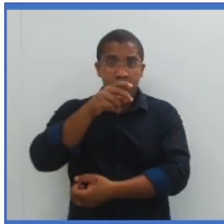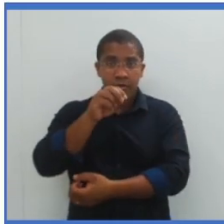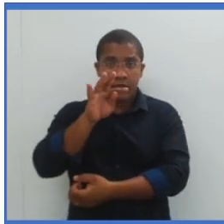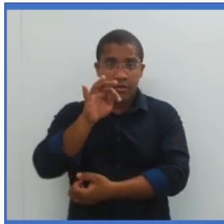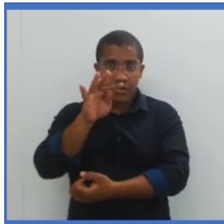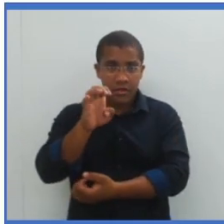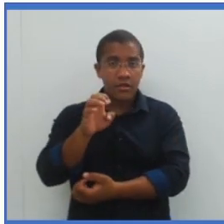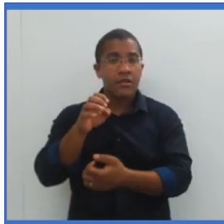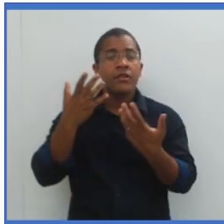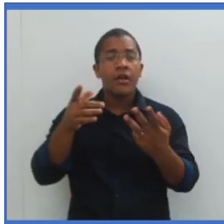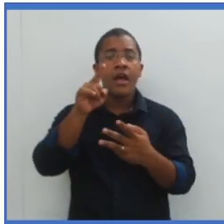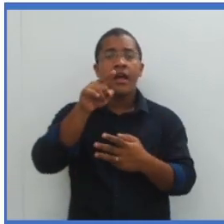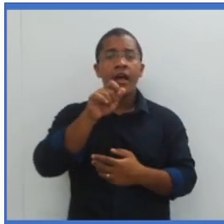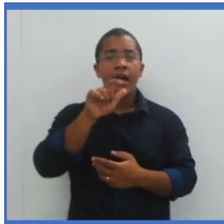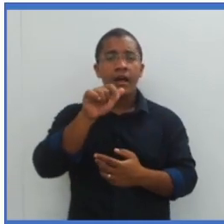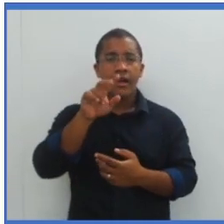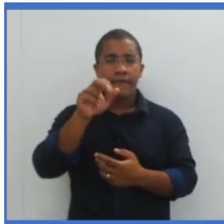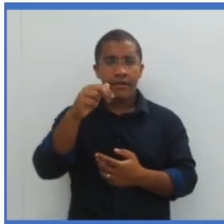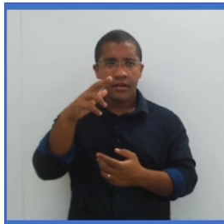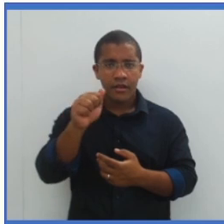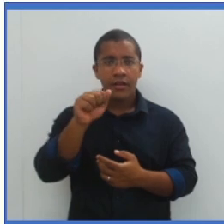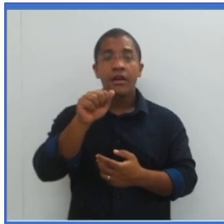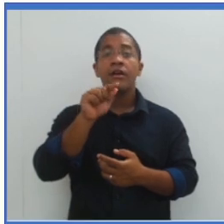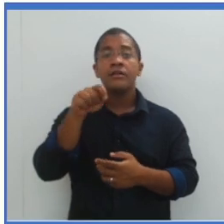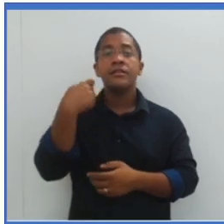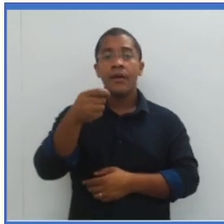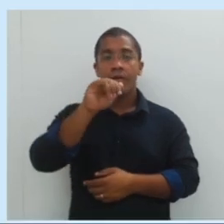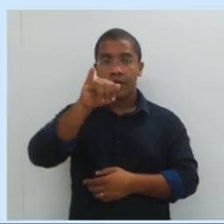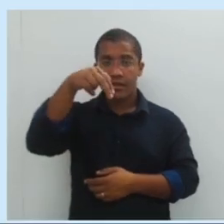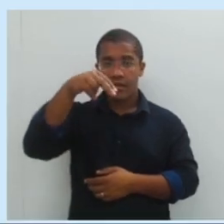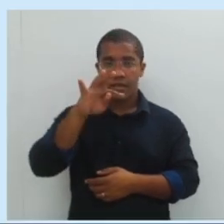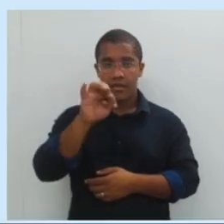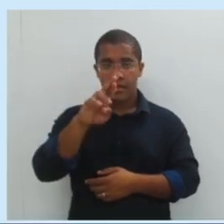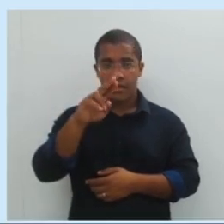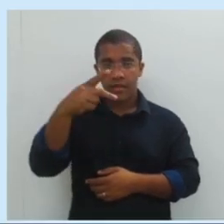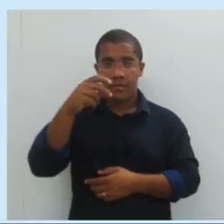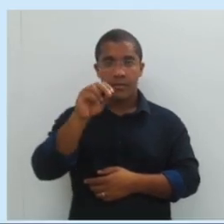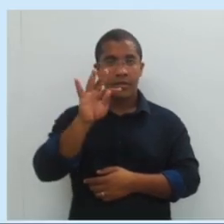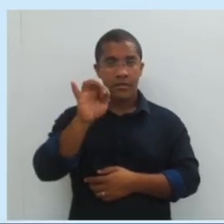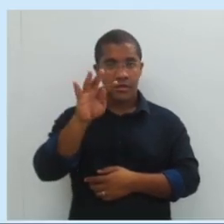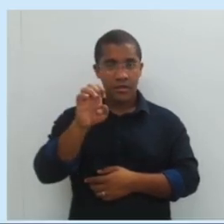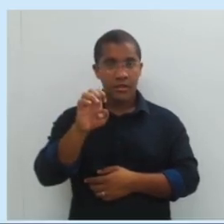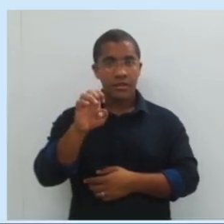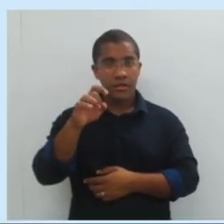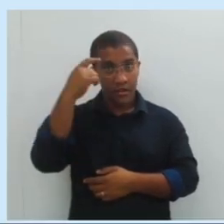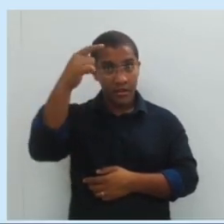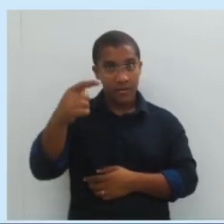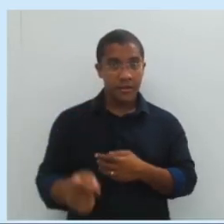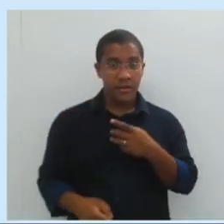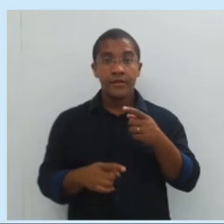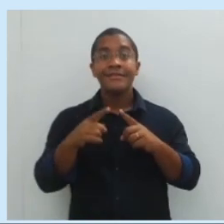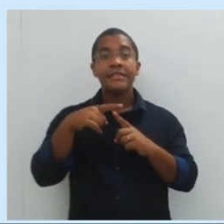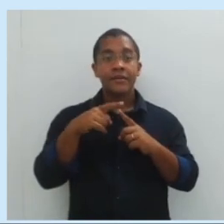esta alavanca vai ser o quê? Inter potente. Existem três tipos de